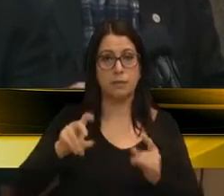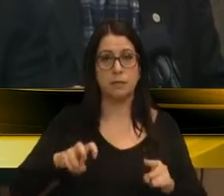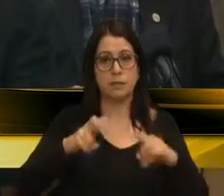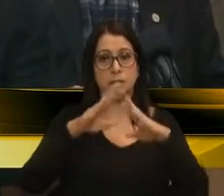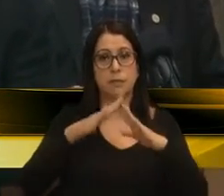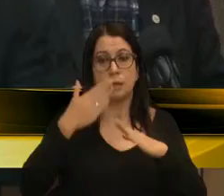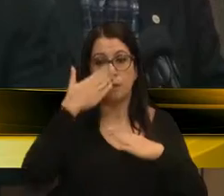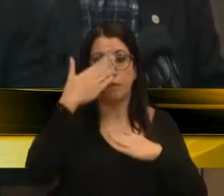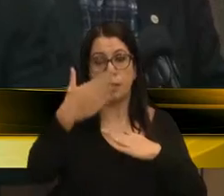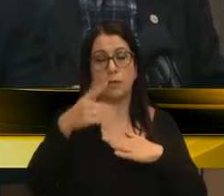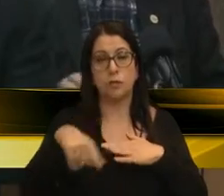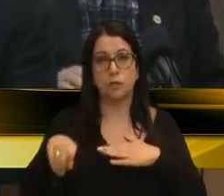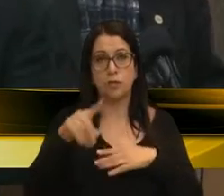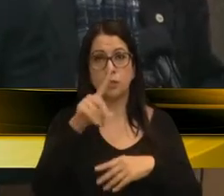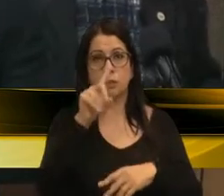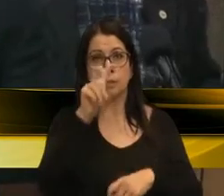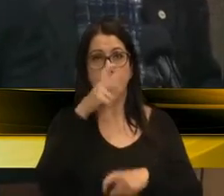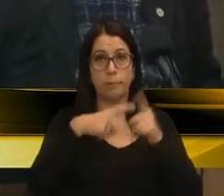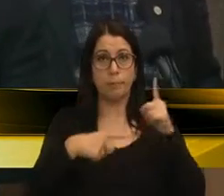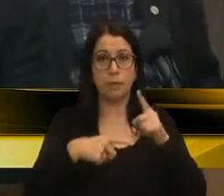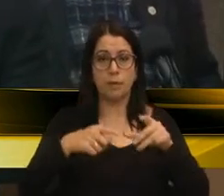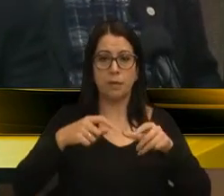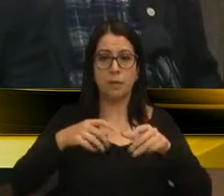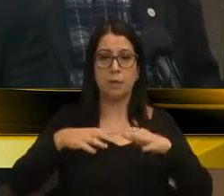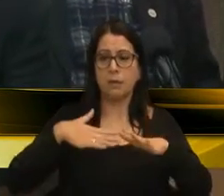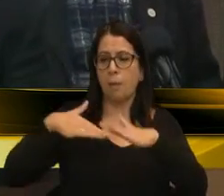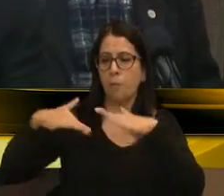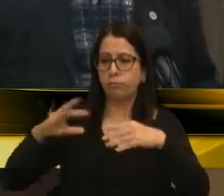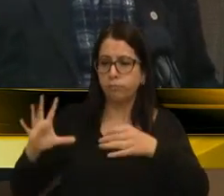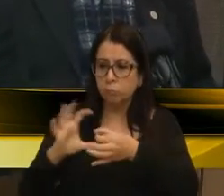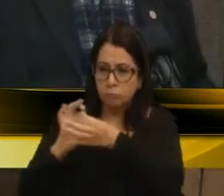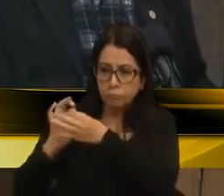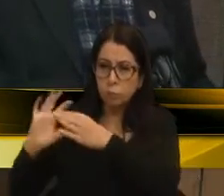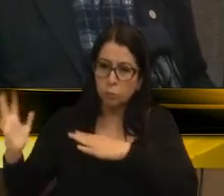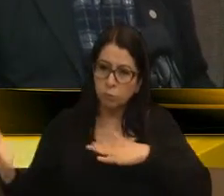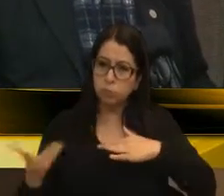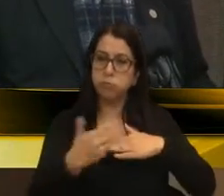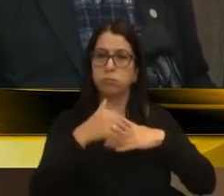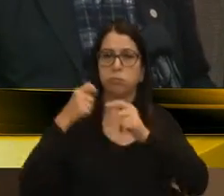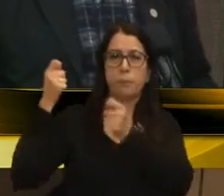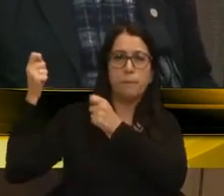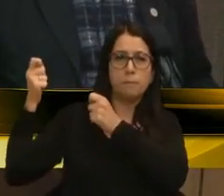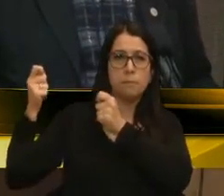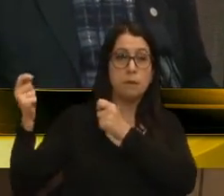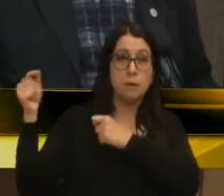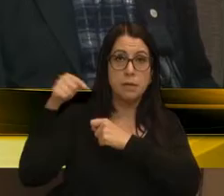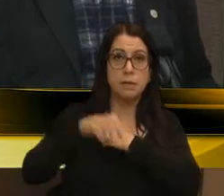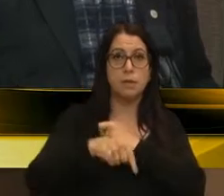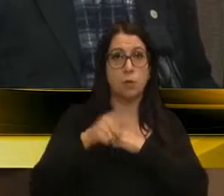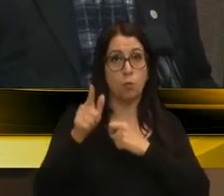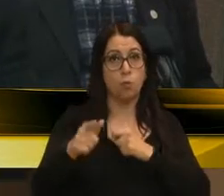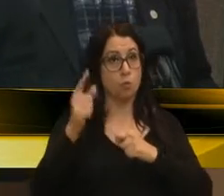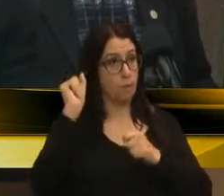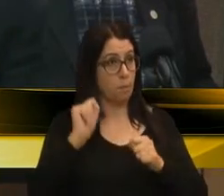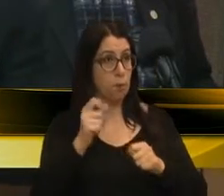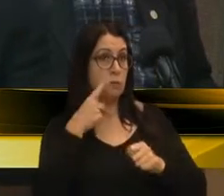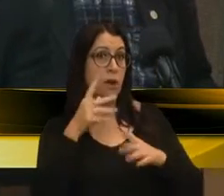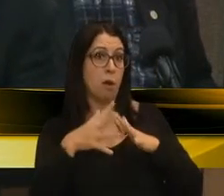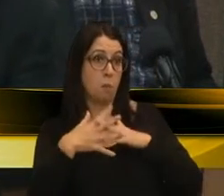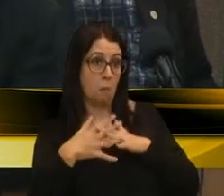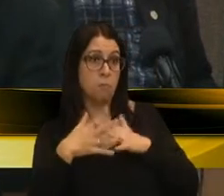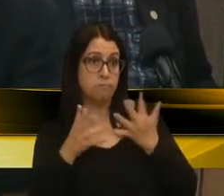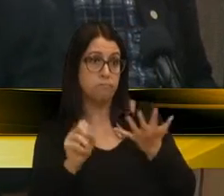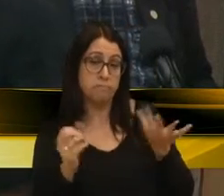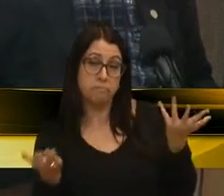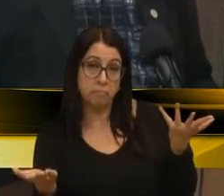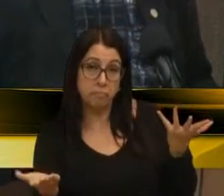17h30, essa grande mobilização, porque hoje pode ser chamado de barbúrdia, sim, como foi